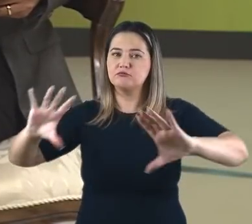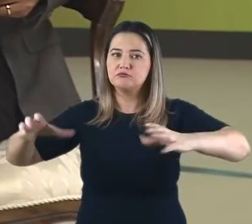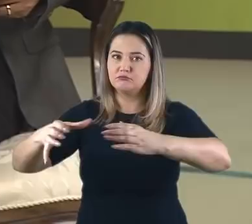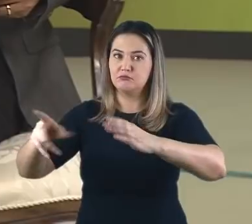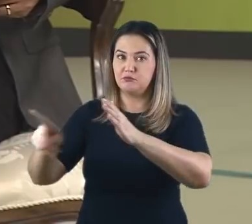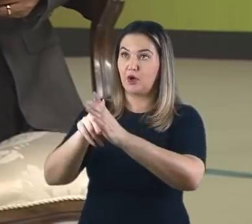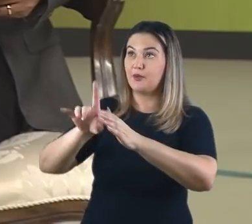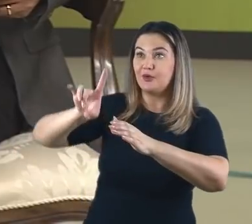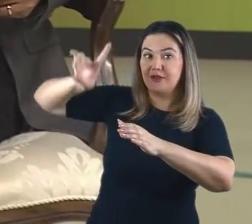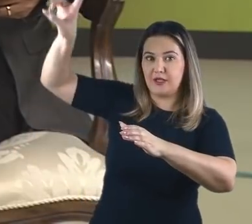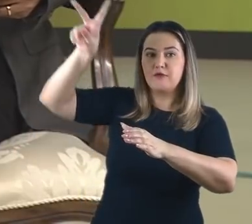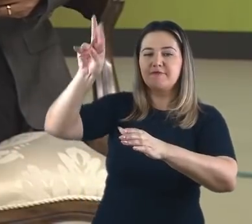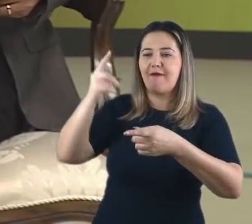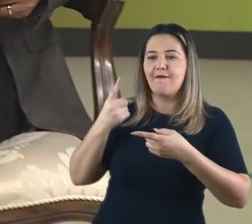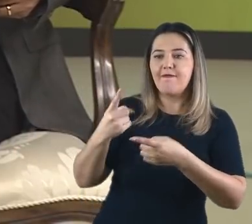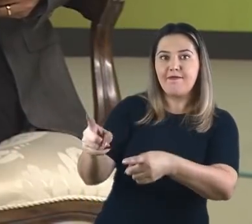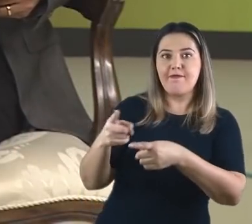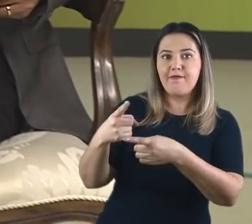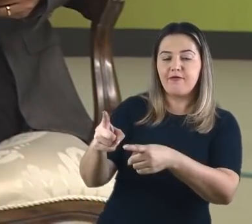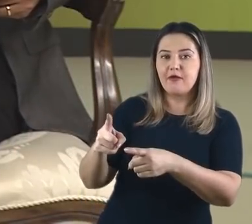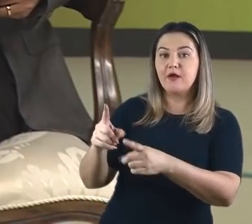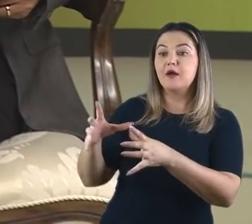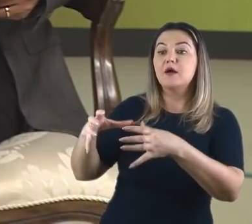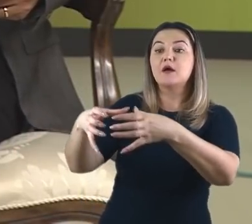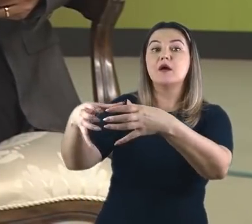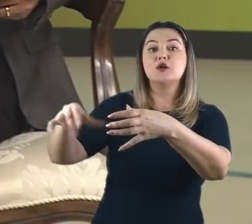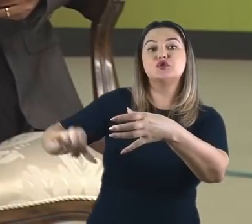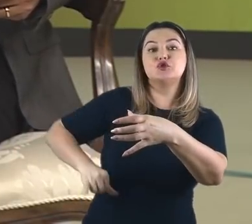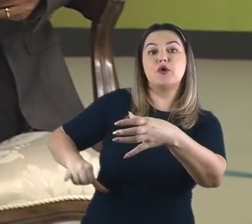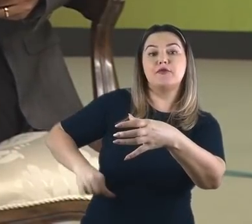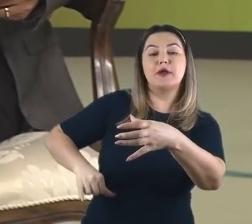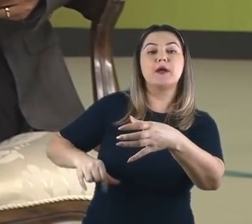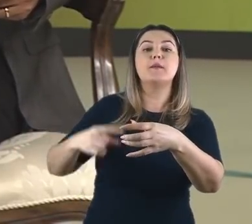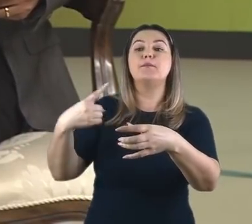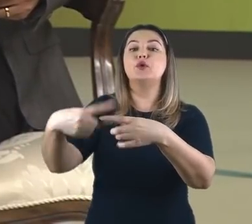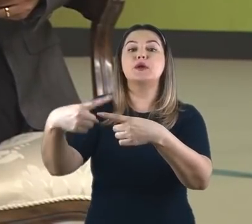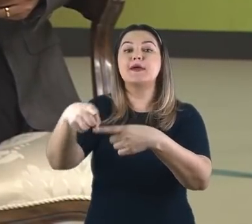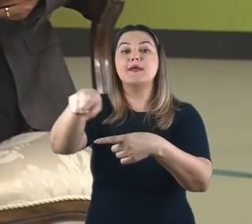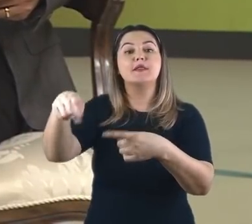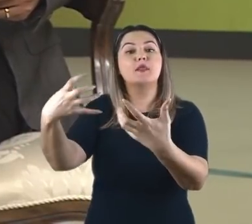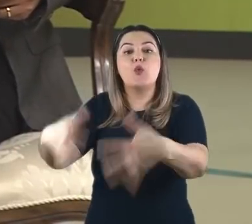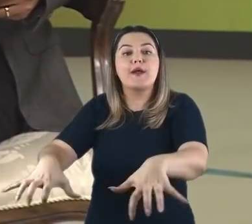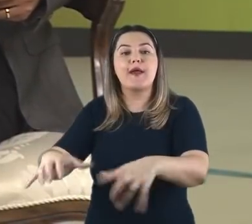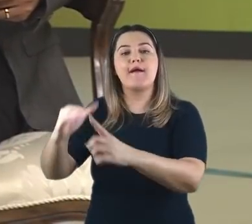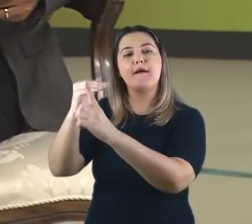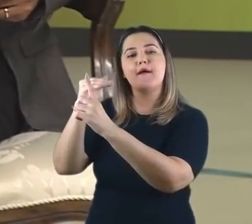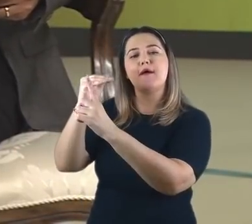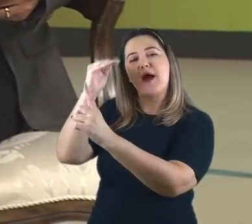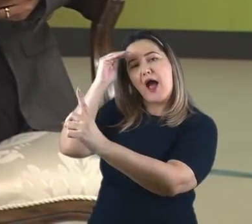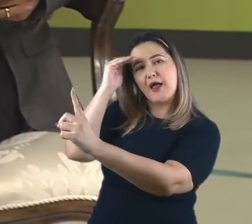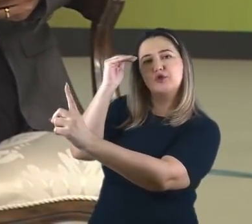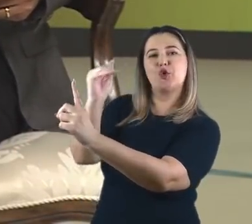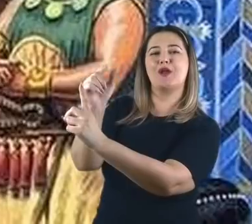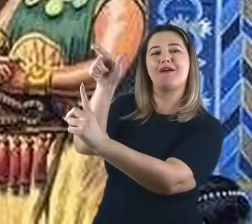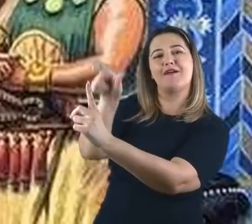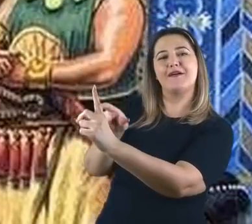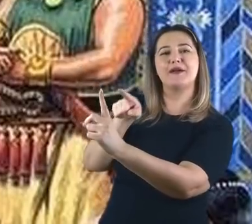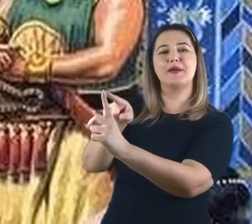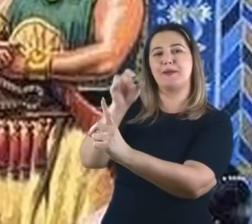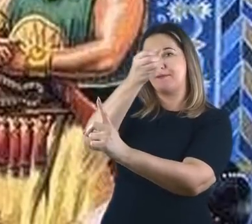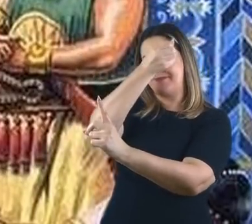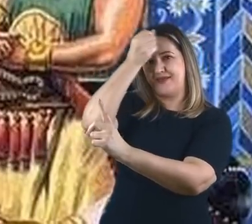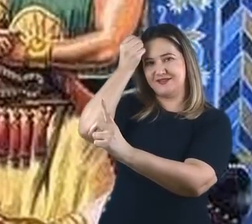inimigo da verdade. E isto já estava prefigurado na experiência dos jovens hebreus diante da imagem de Nabucodonosor.